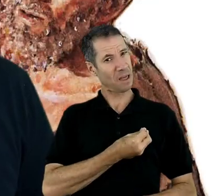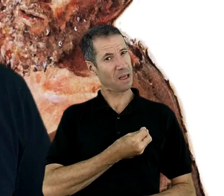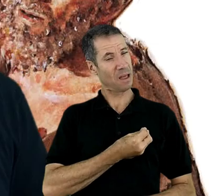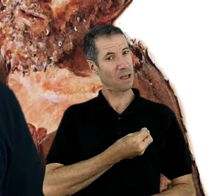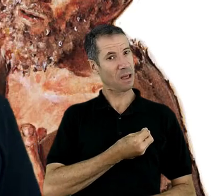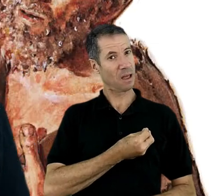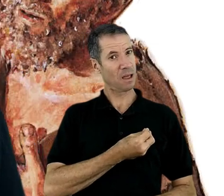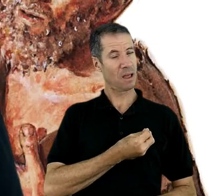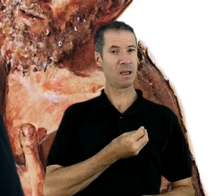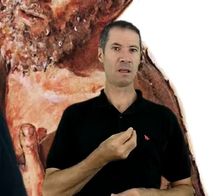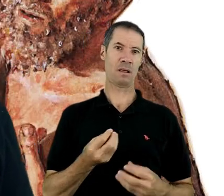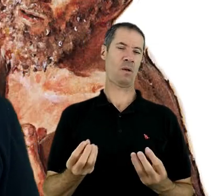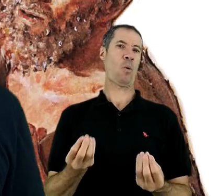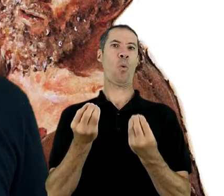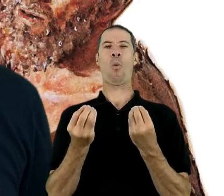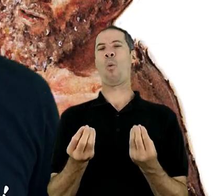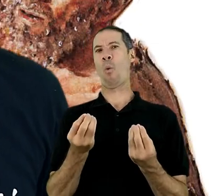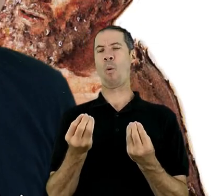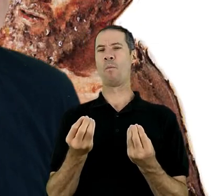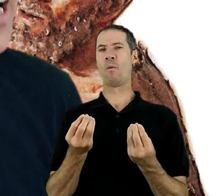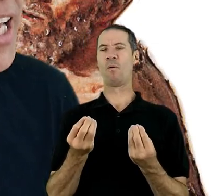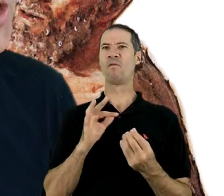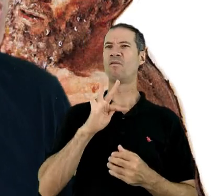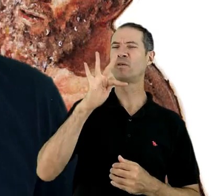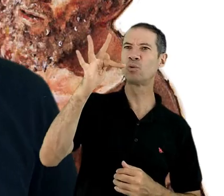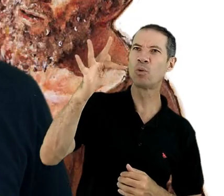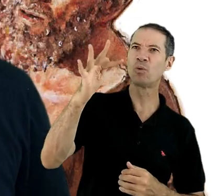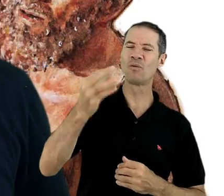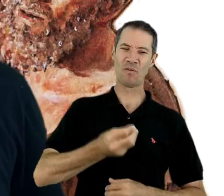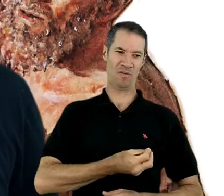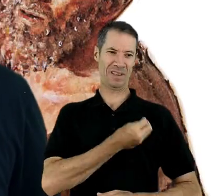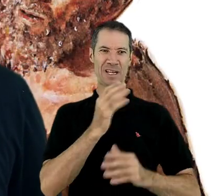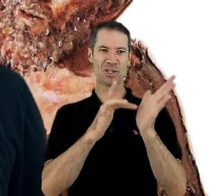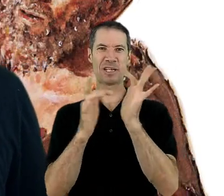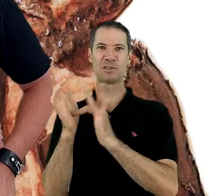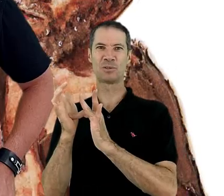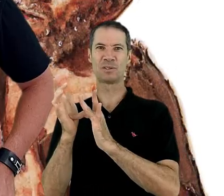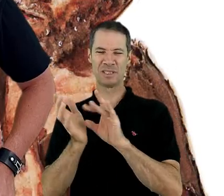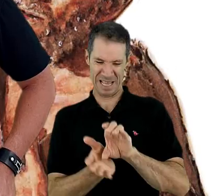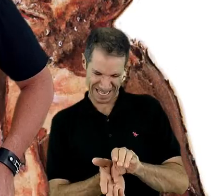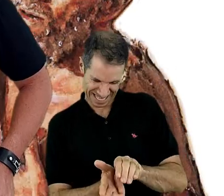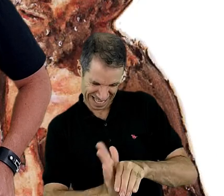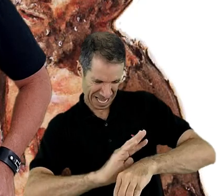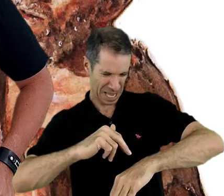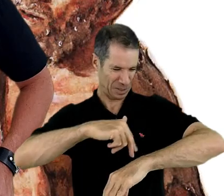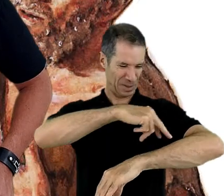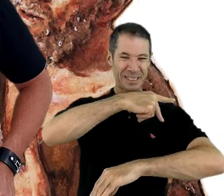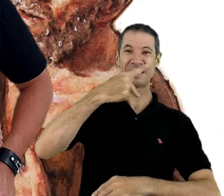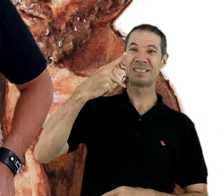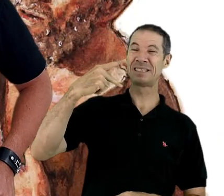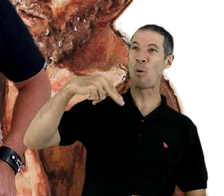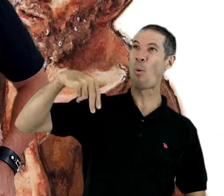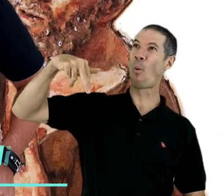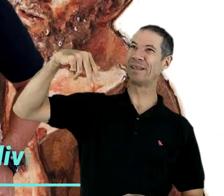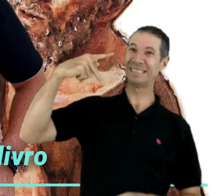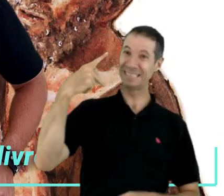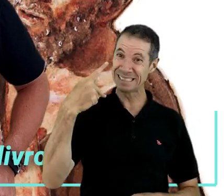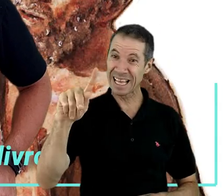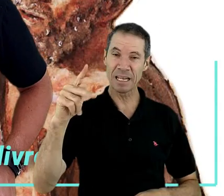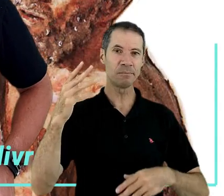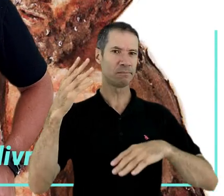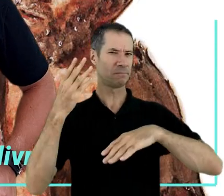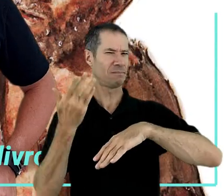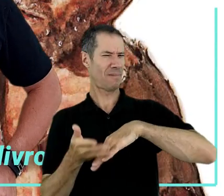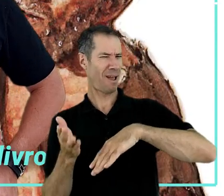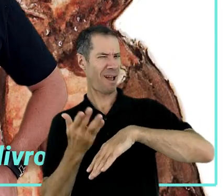Onde é que nós podemos ver isso em Jesus? Na ressurreição dele. Vamos ver algumas aplicações práticas do livro